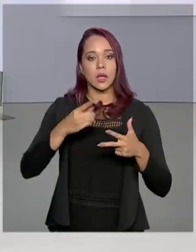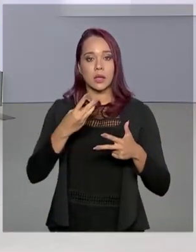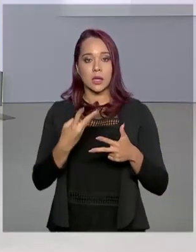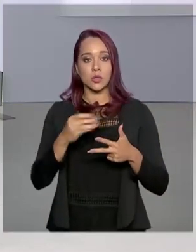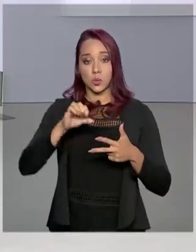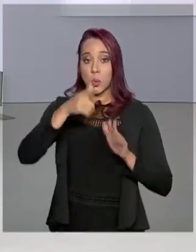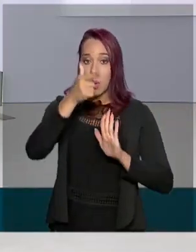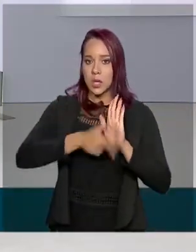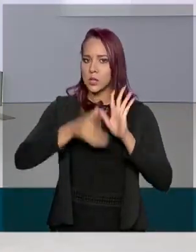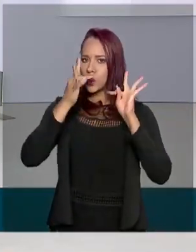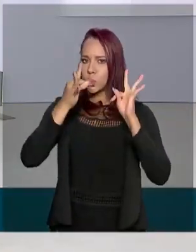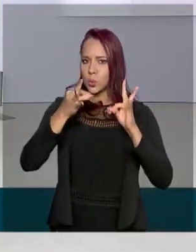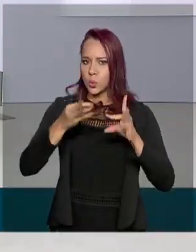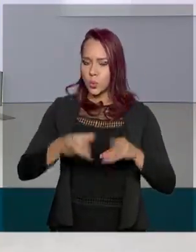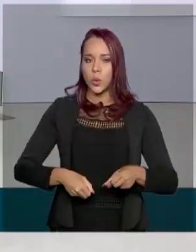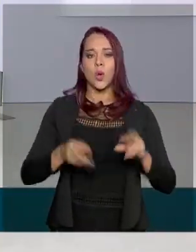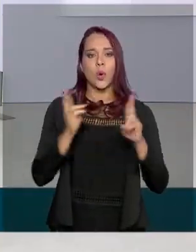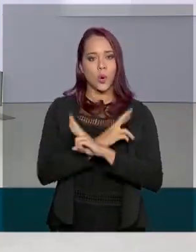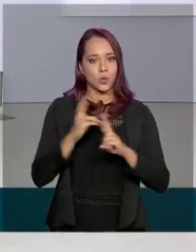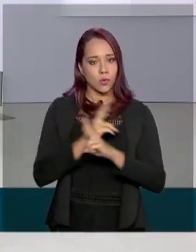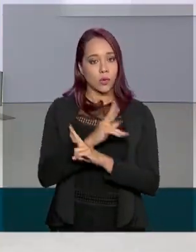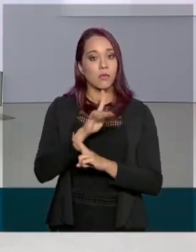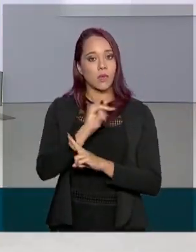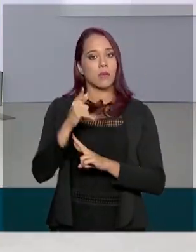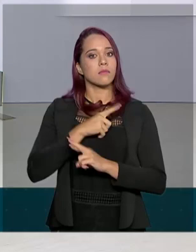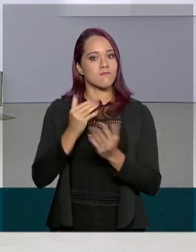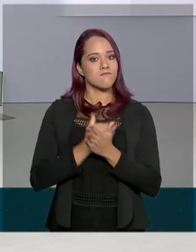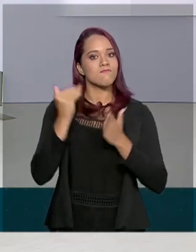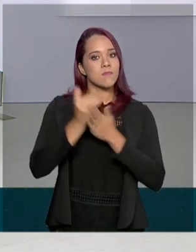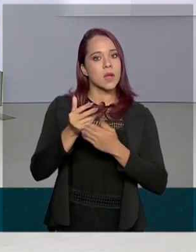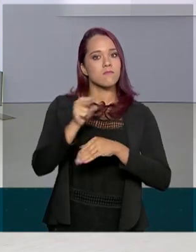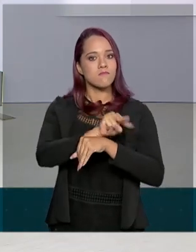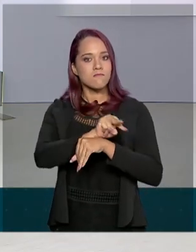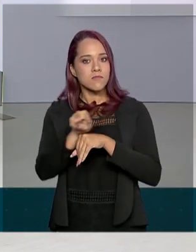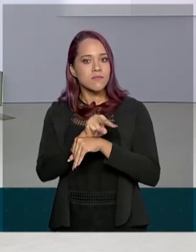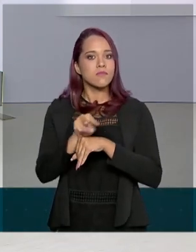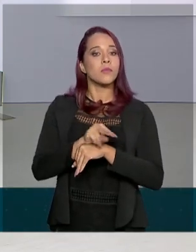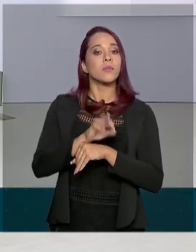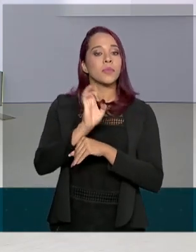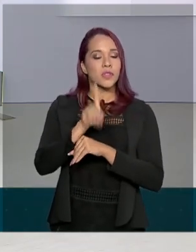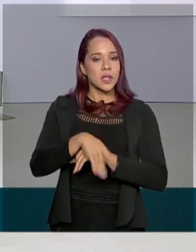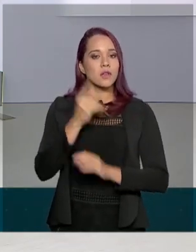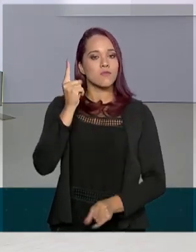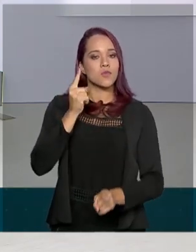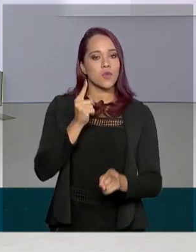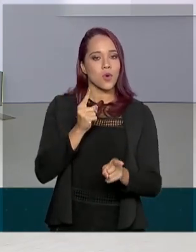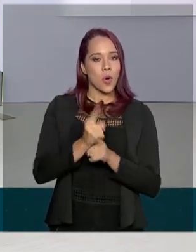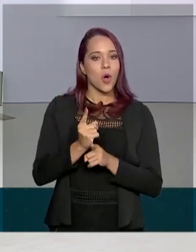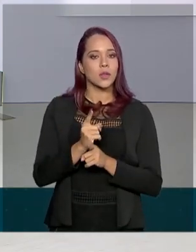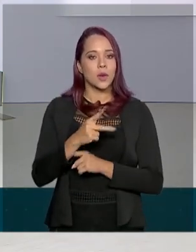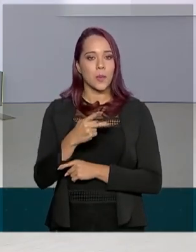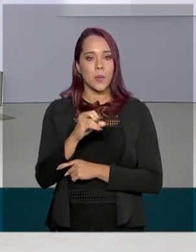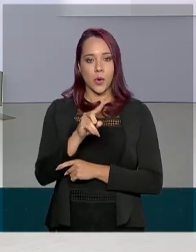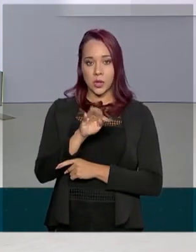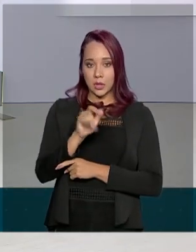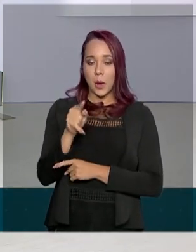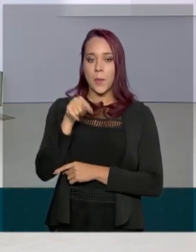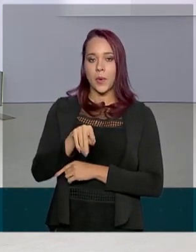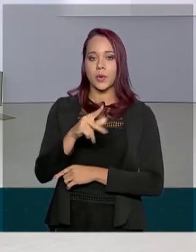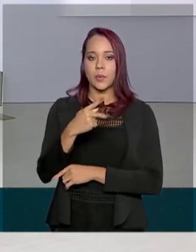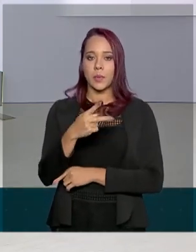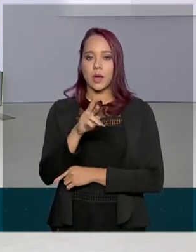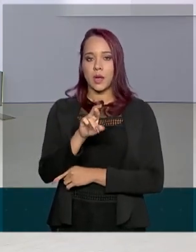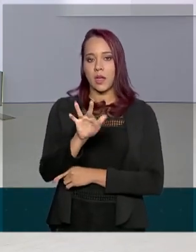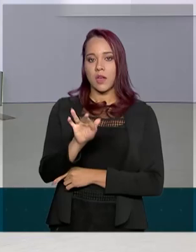completa das rodovias que receberão reforço dos radares na fiscalização, você encontra em portal.prf